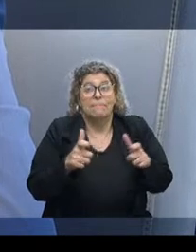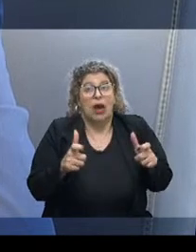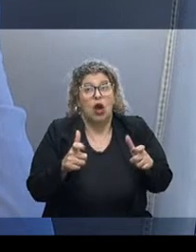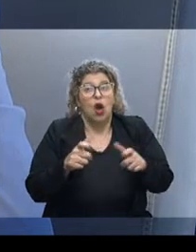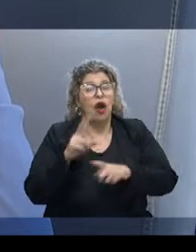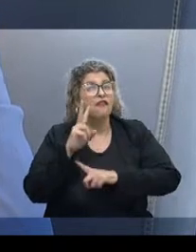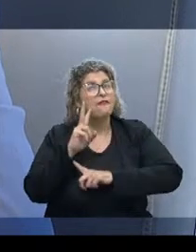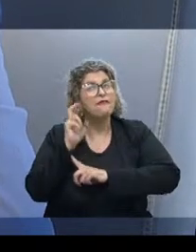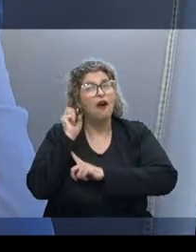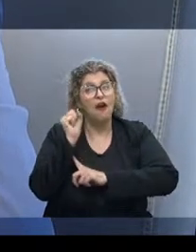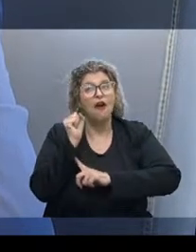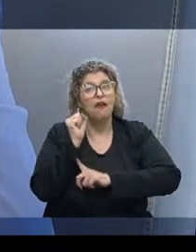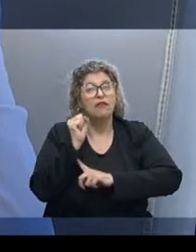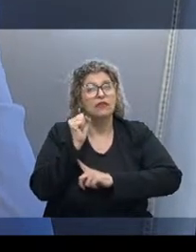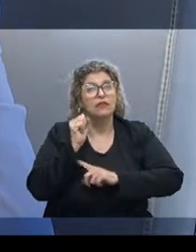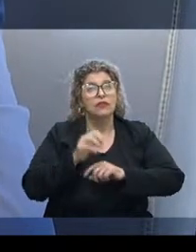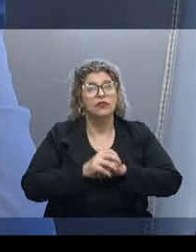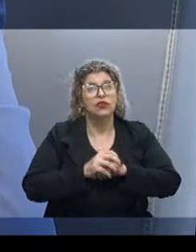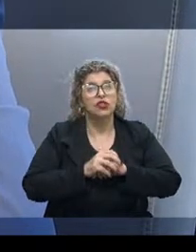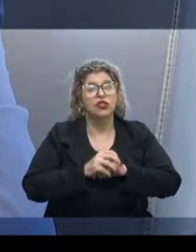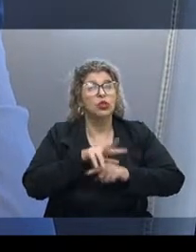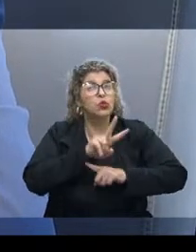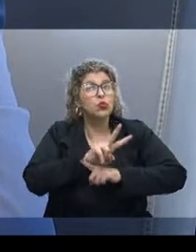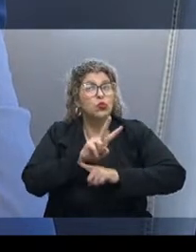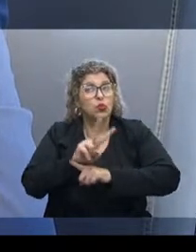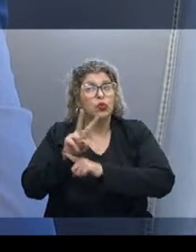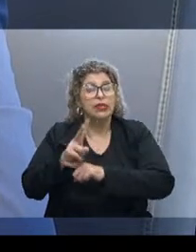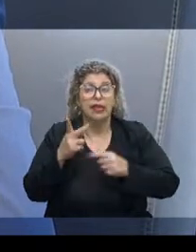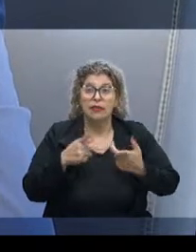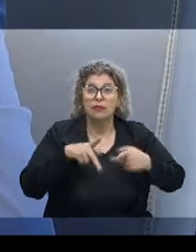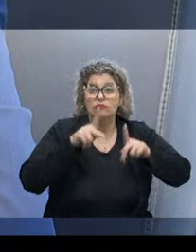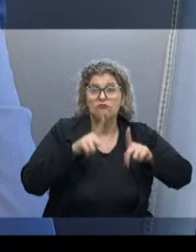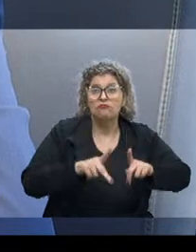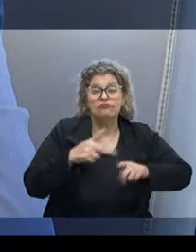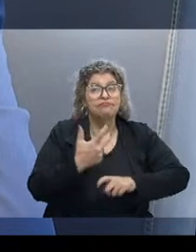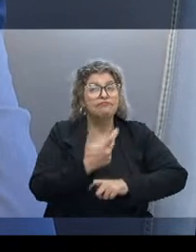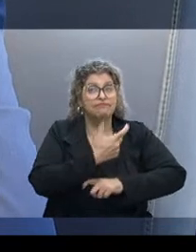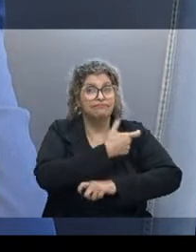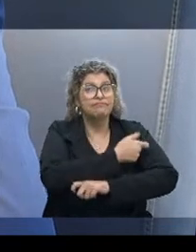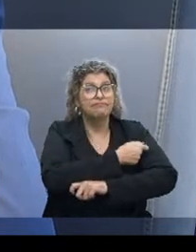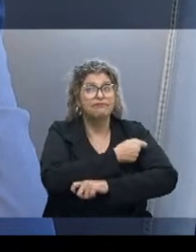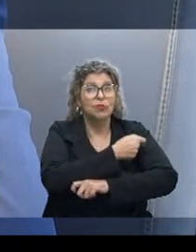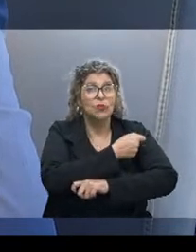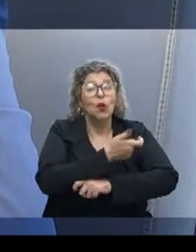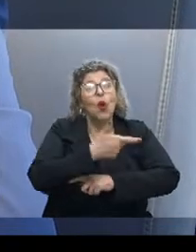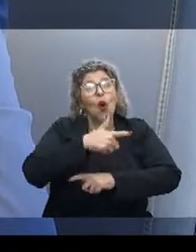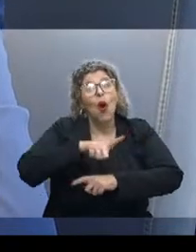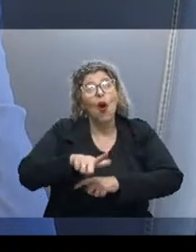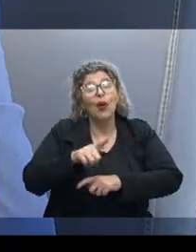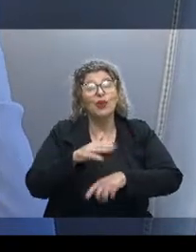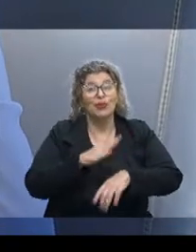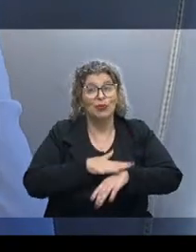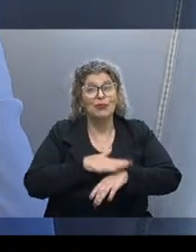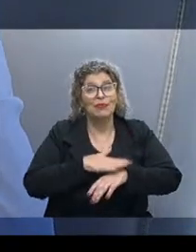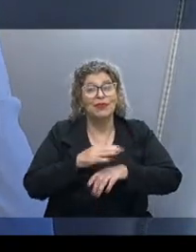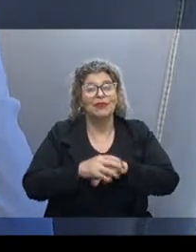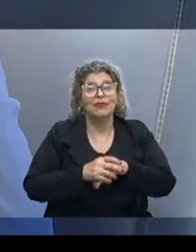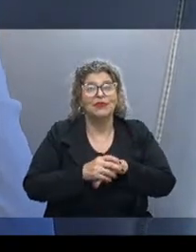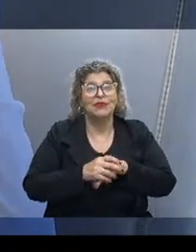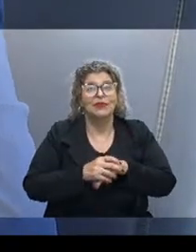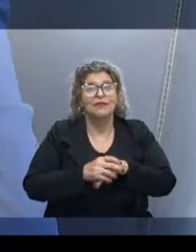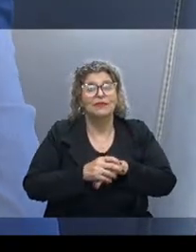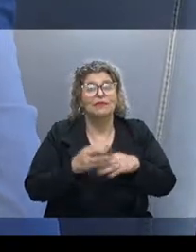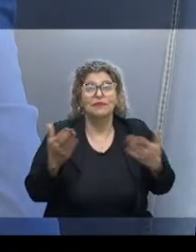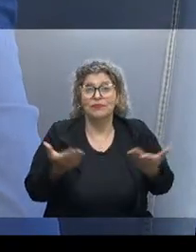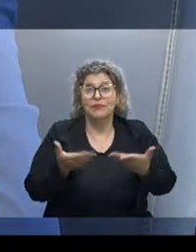forte da proteção a essas pessoas a partir da vacina, nós estamos caminhando para um outro momento. E aí, de novo, aqui, presidente